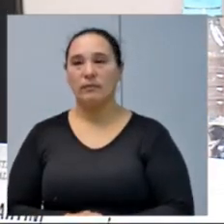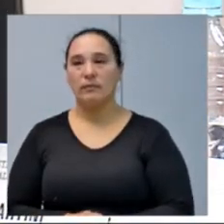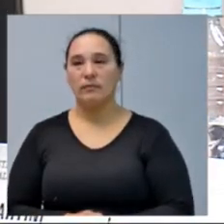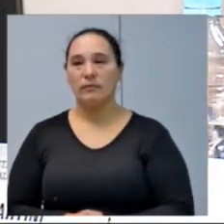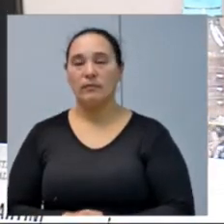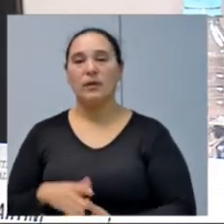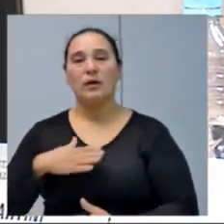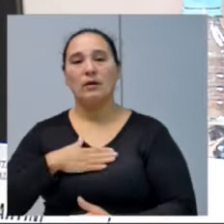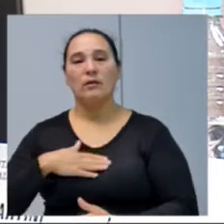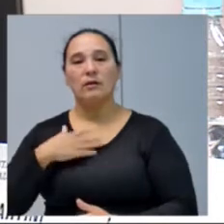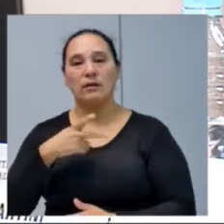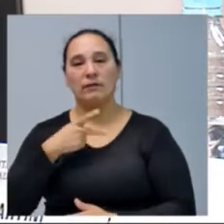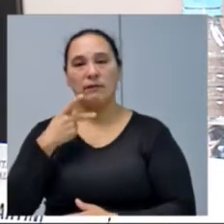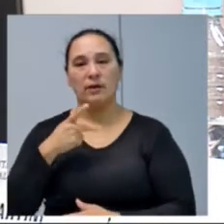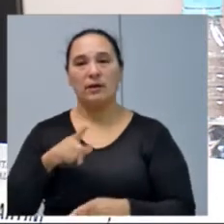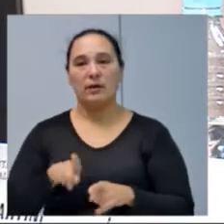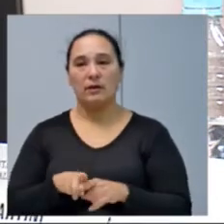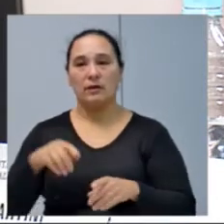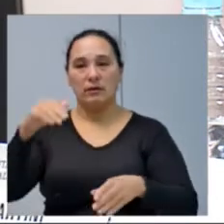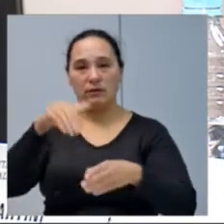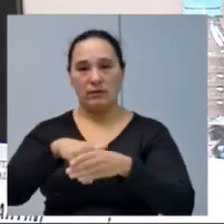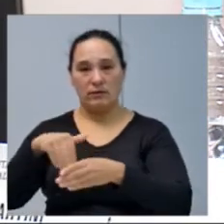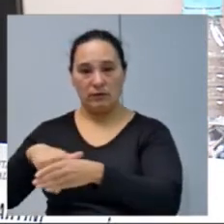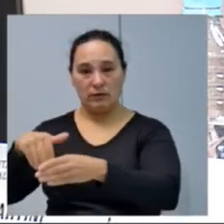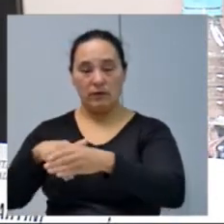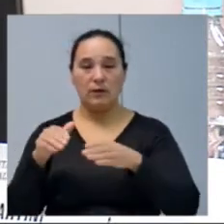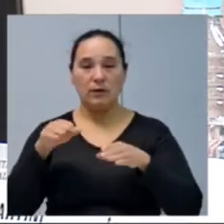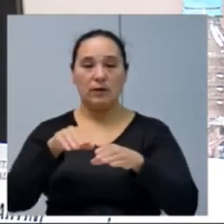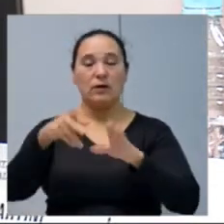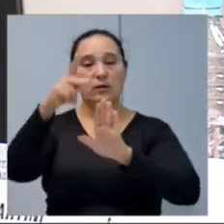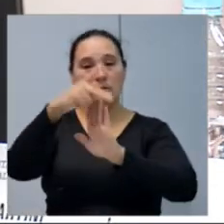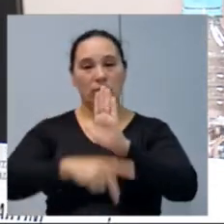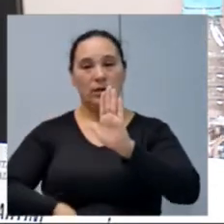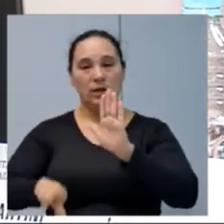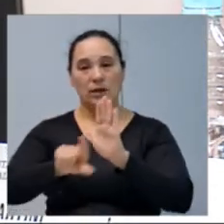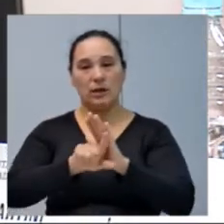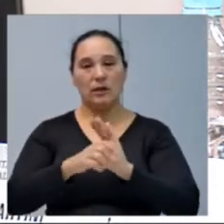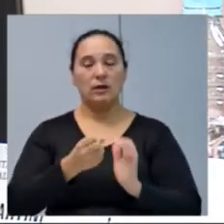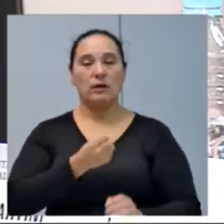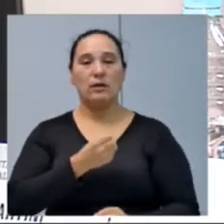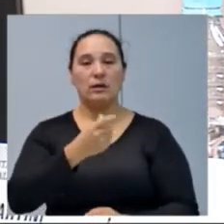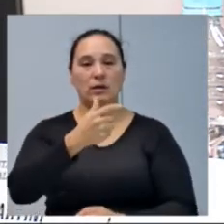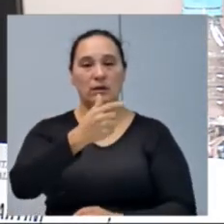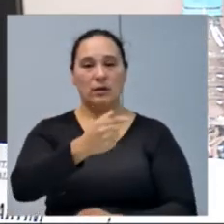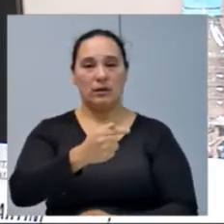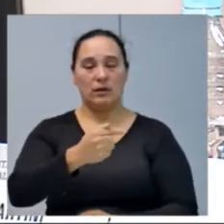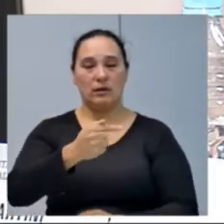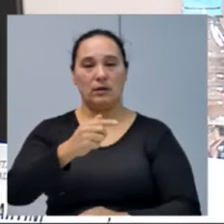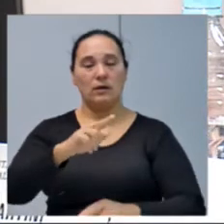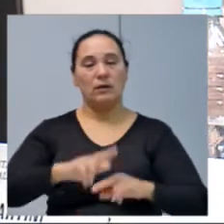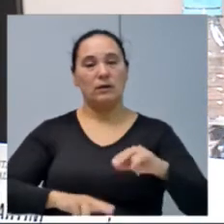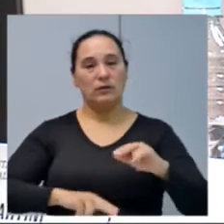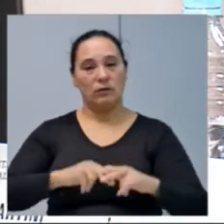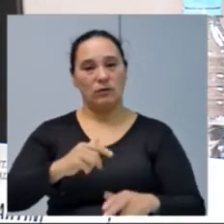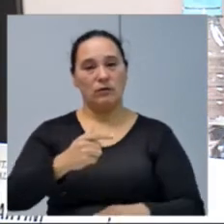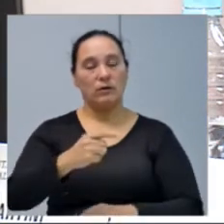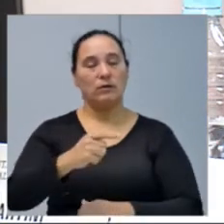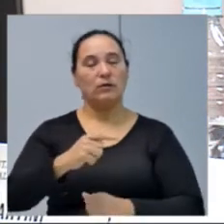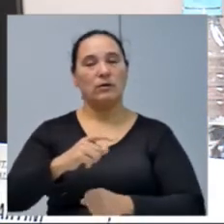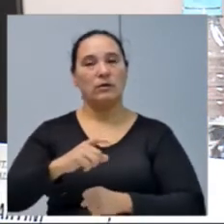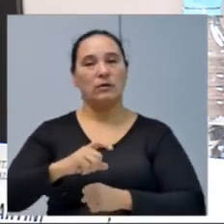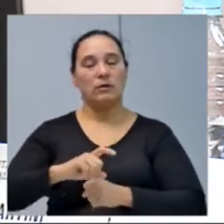Gostaria também de colocar em votação a inclusão dos projetos de lei nº 7, 2017, do Legislativo,